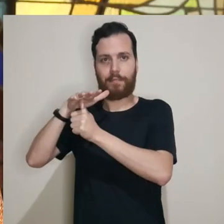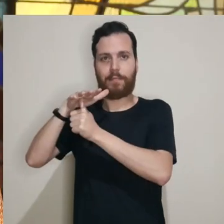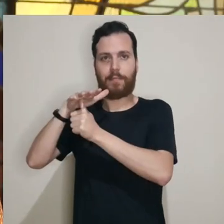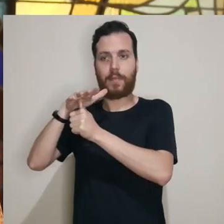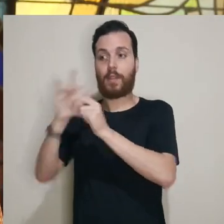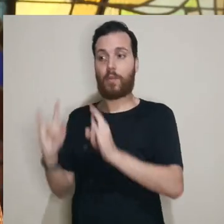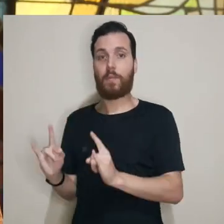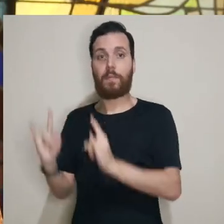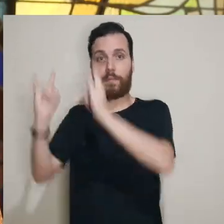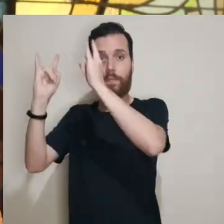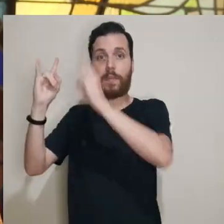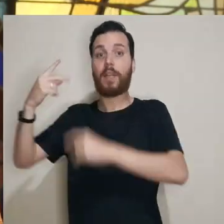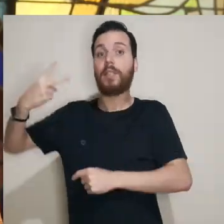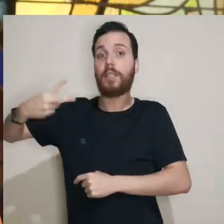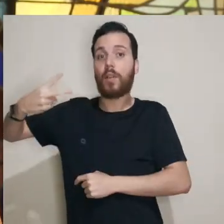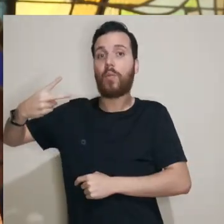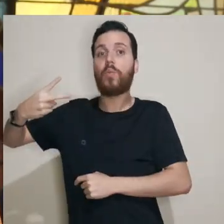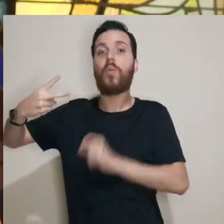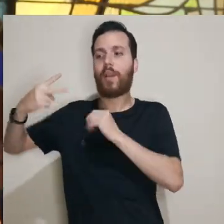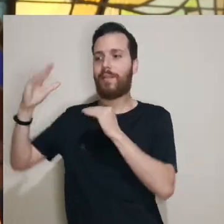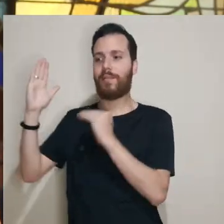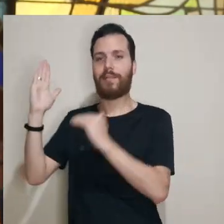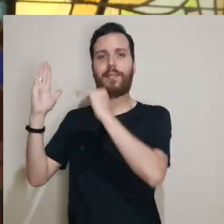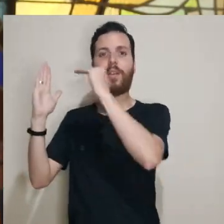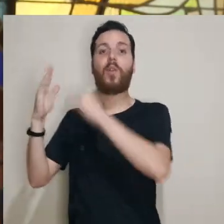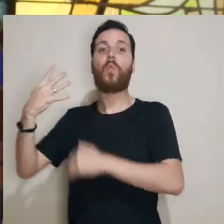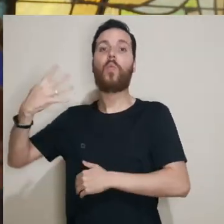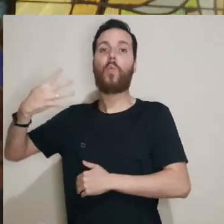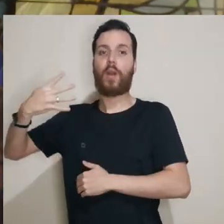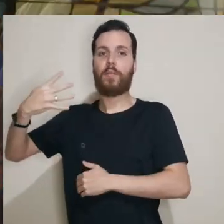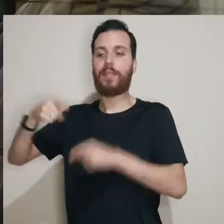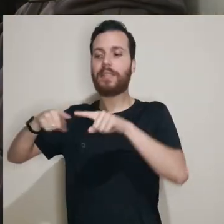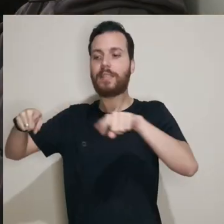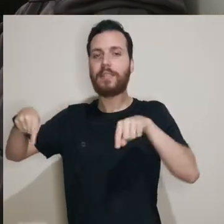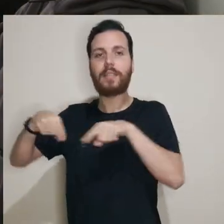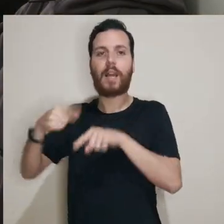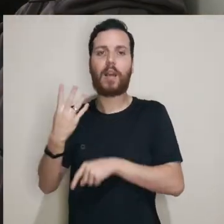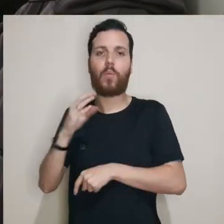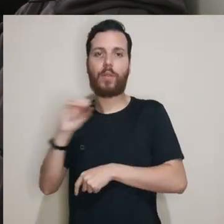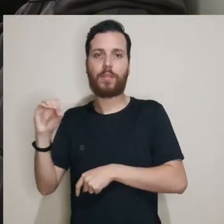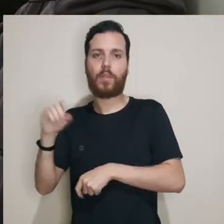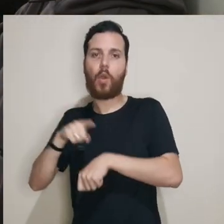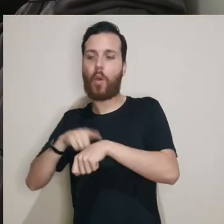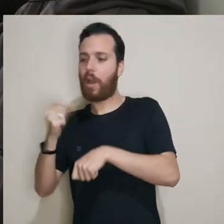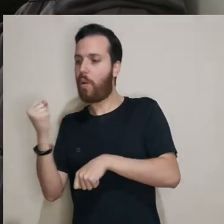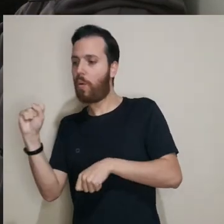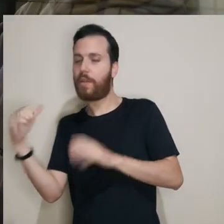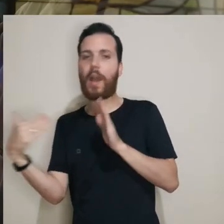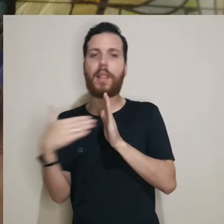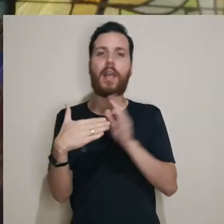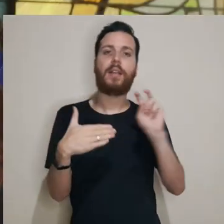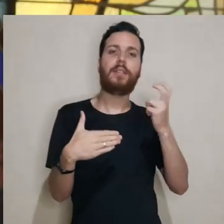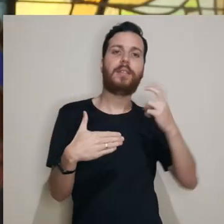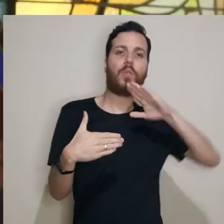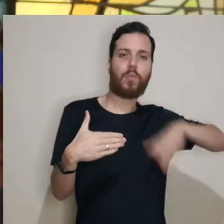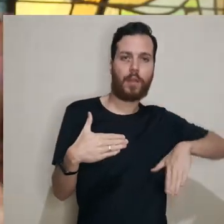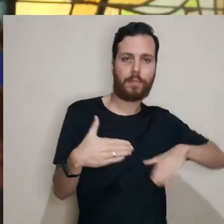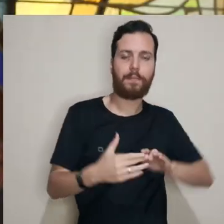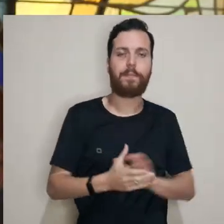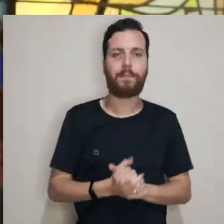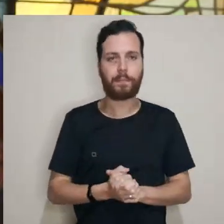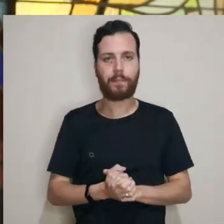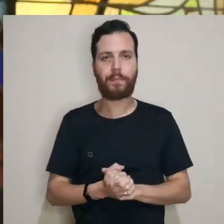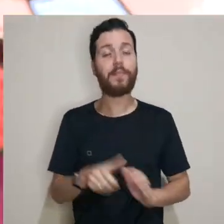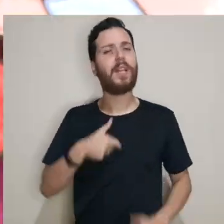UFR Reitoria, aqui no Pátio da Reitoria, no quarto andar do Pedro II, na sala 400, das 8 da manhã